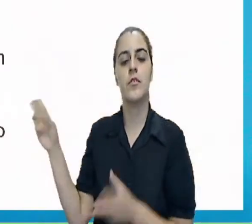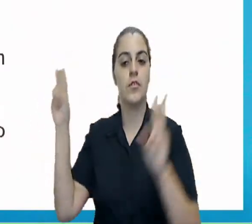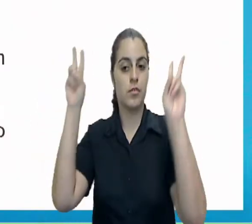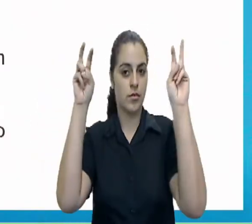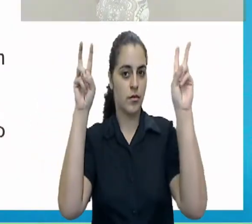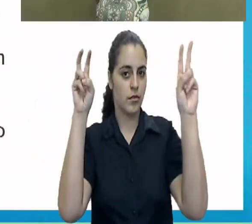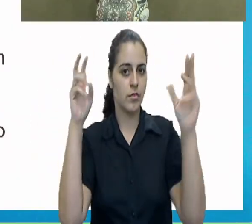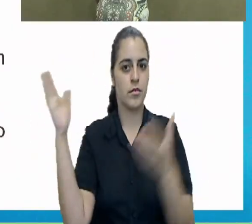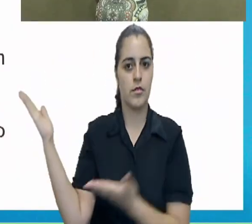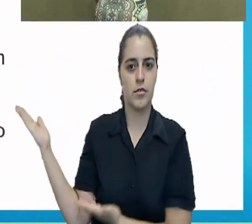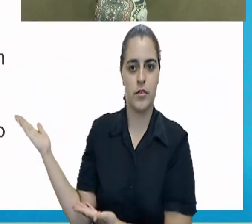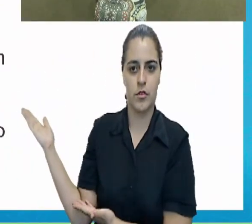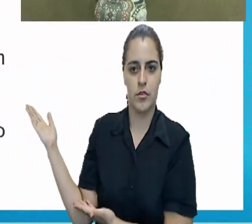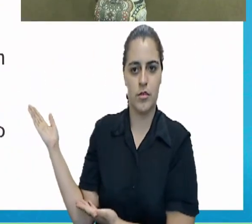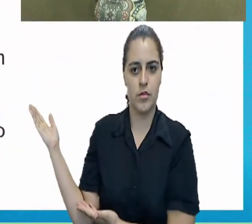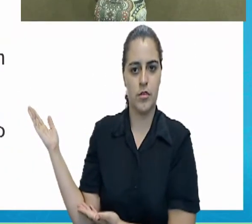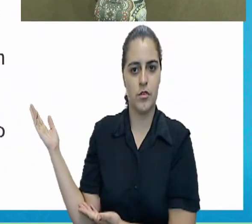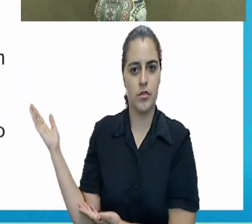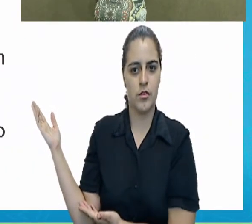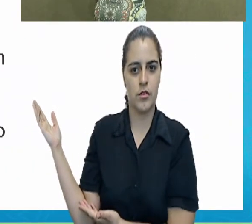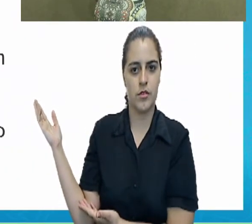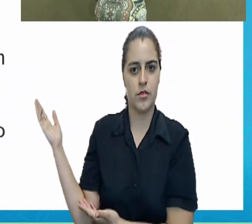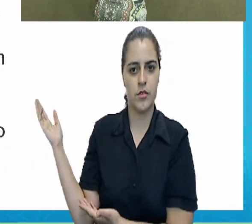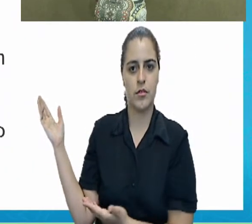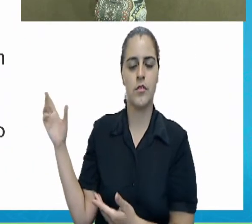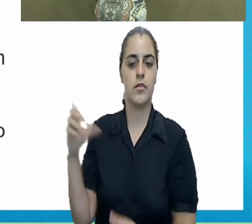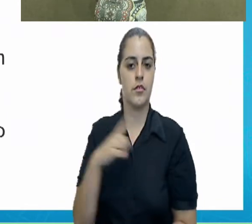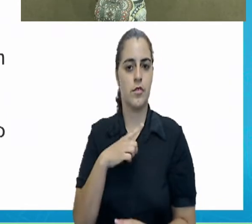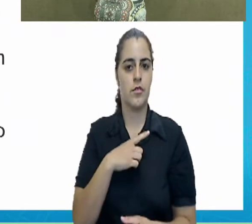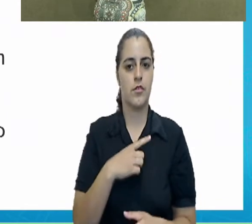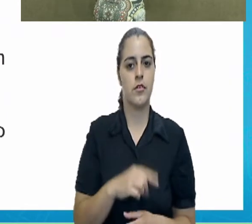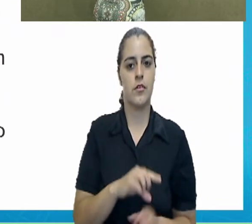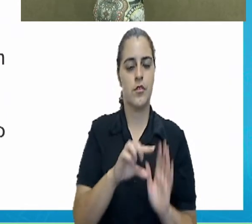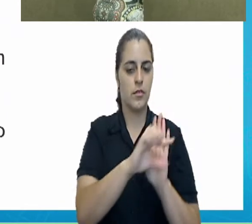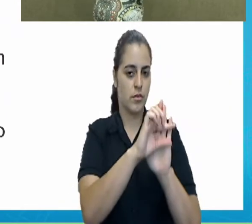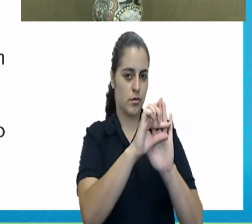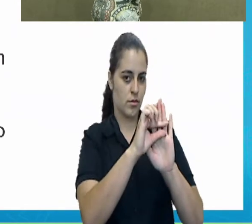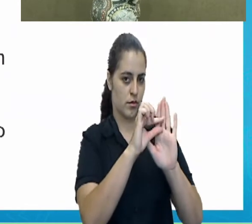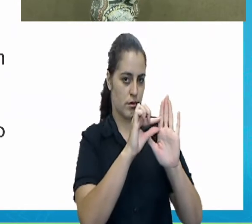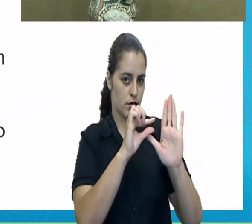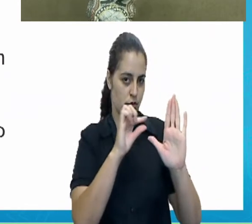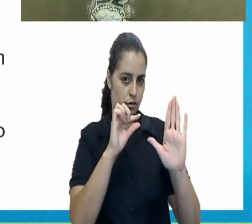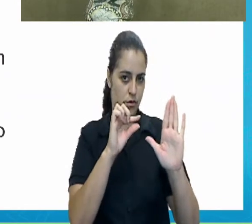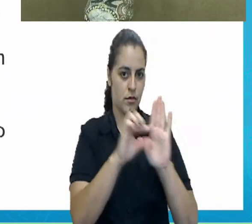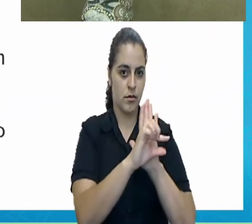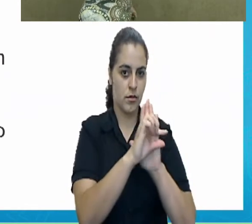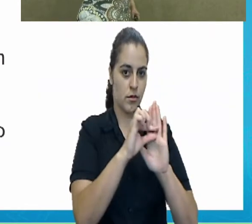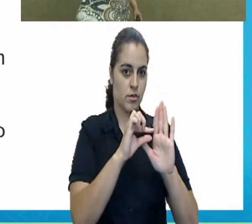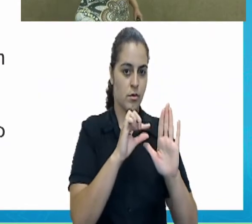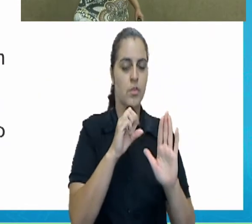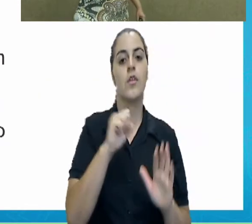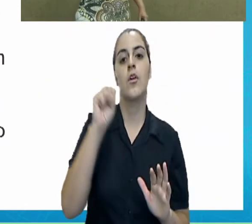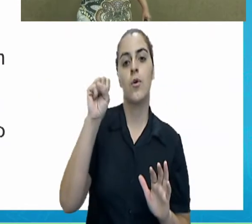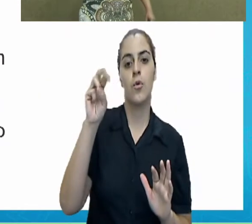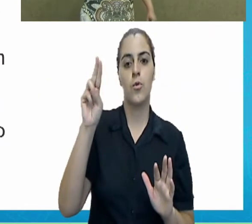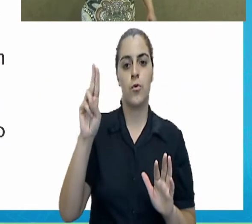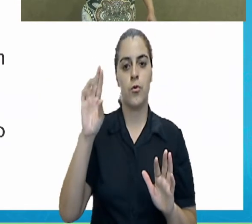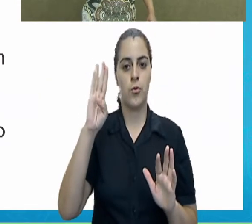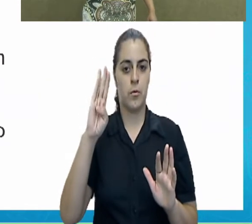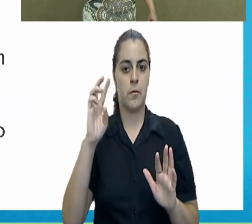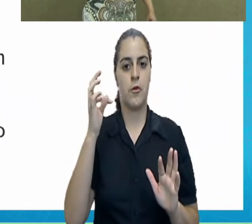título da notícia. Aqui, nós temos uma linha fina, uma frase